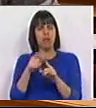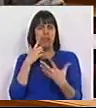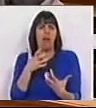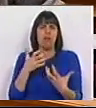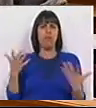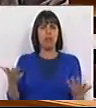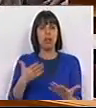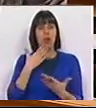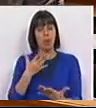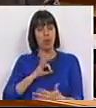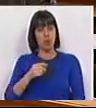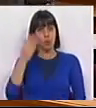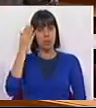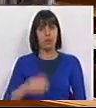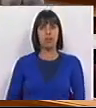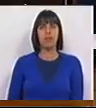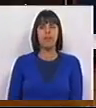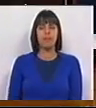evidente. Muito obrigada, Sr. Presidente.